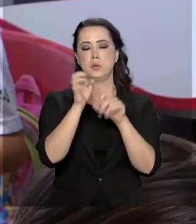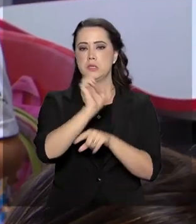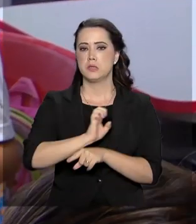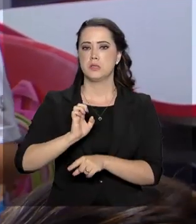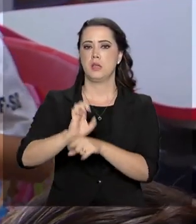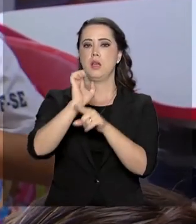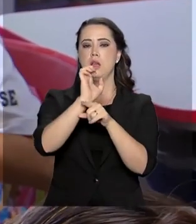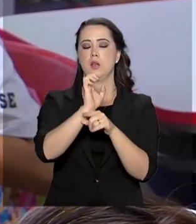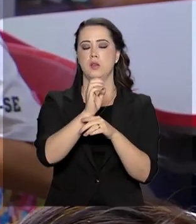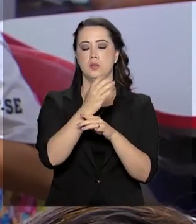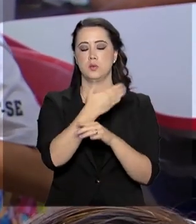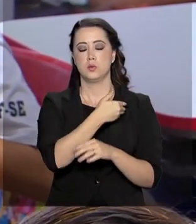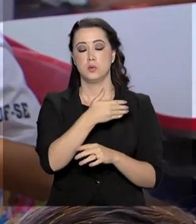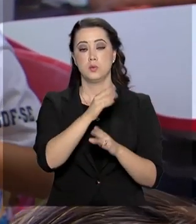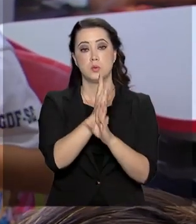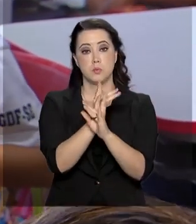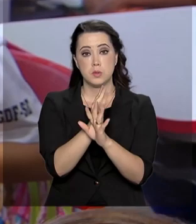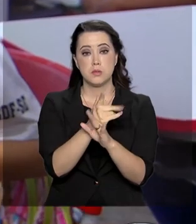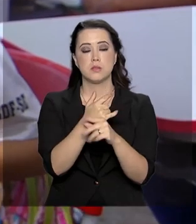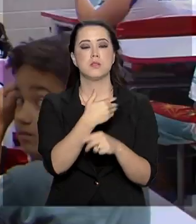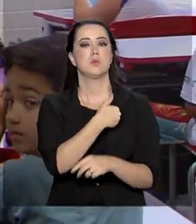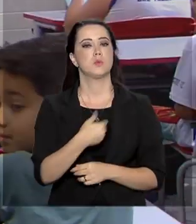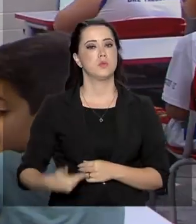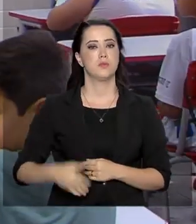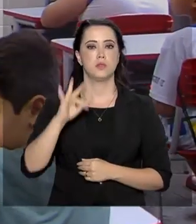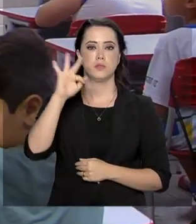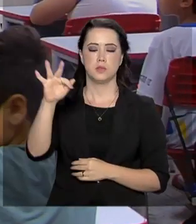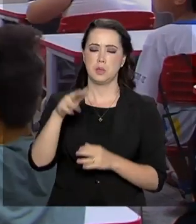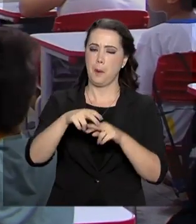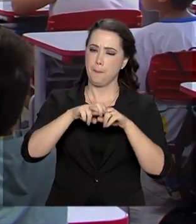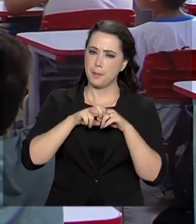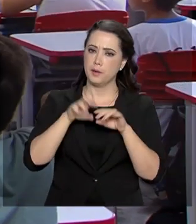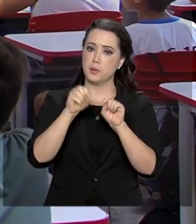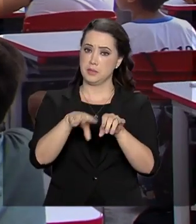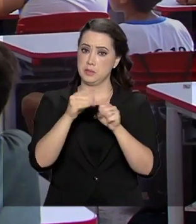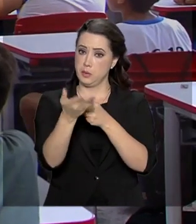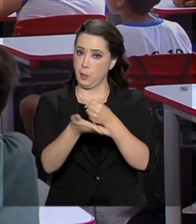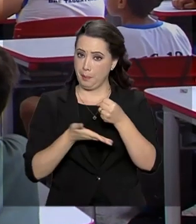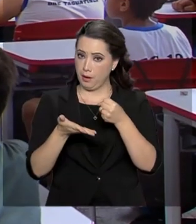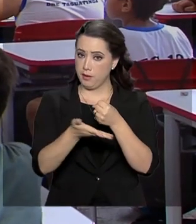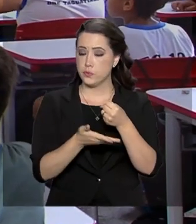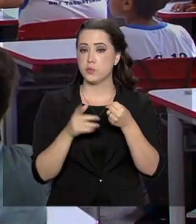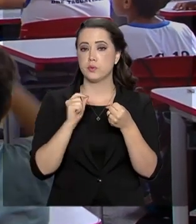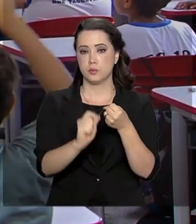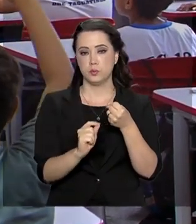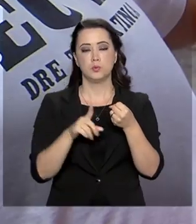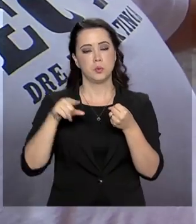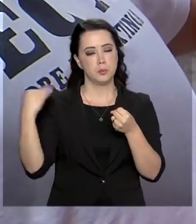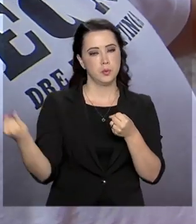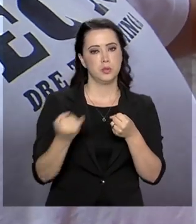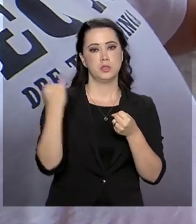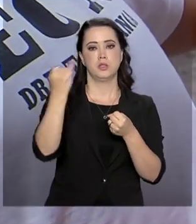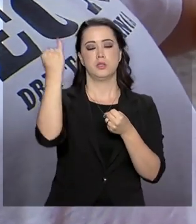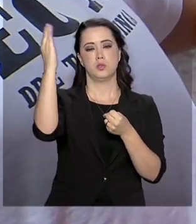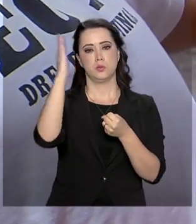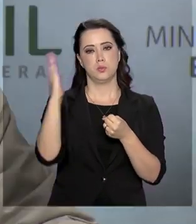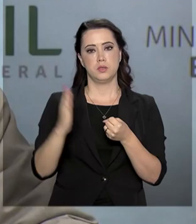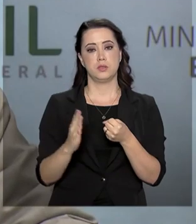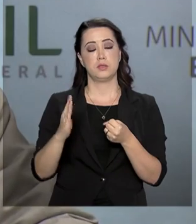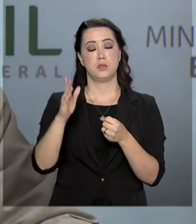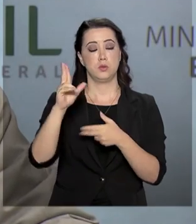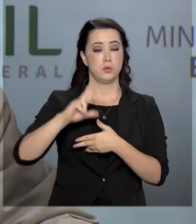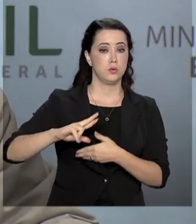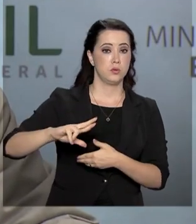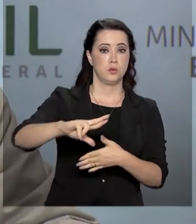governo federal em torno da educação básica. Tudo para tornar o Brasil referência em educação na América Latina.